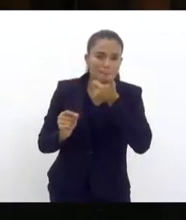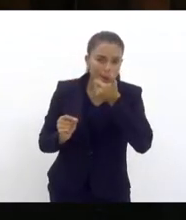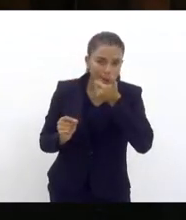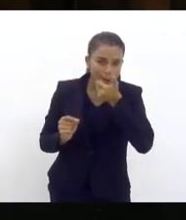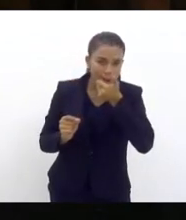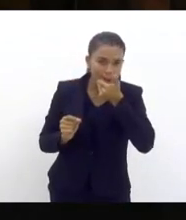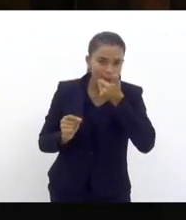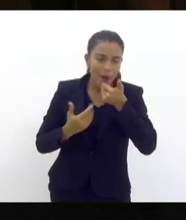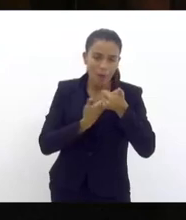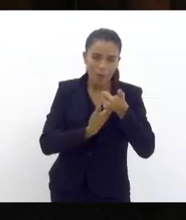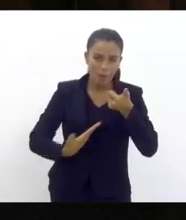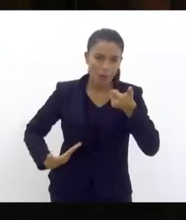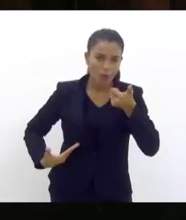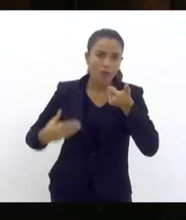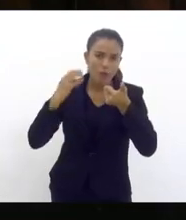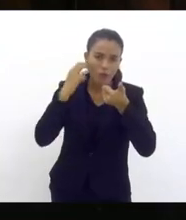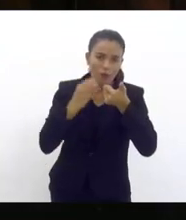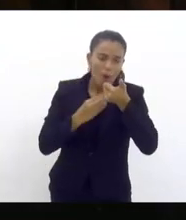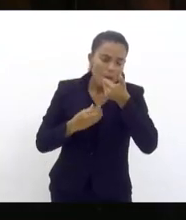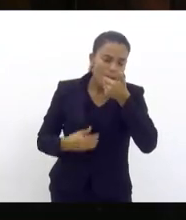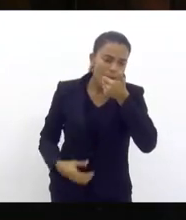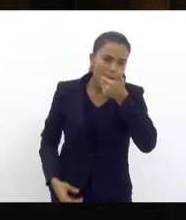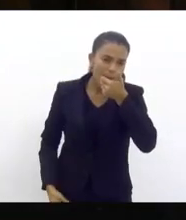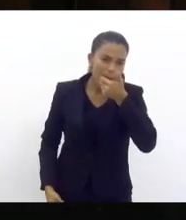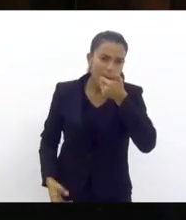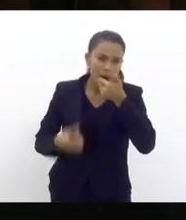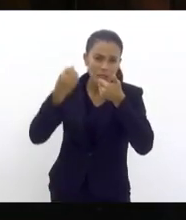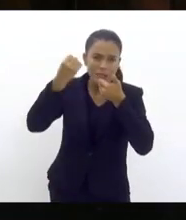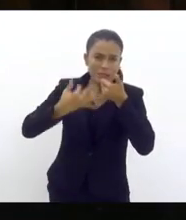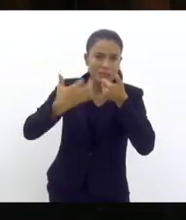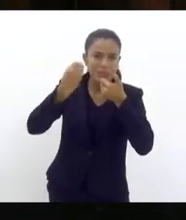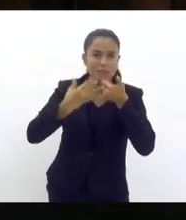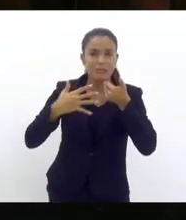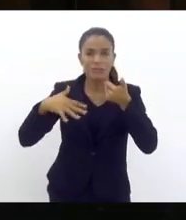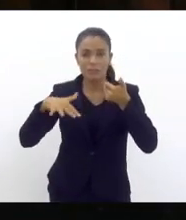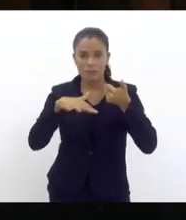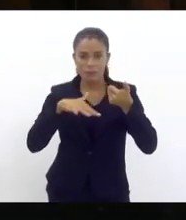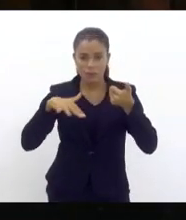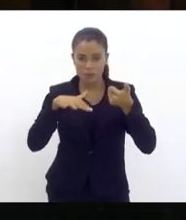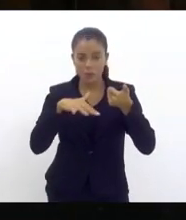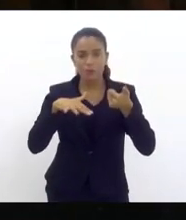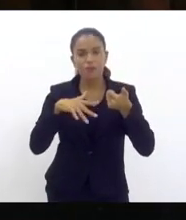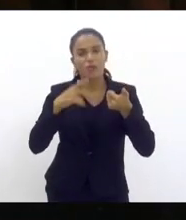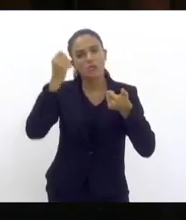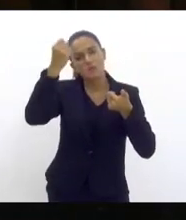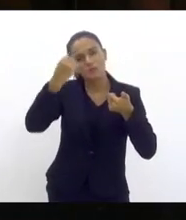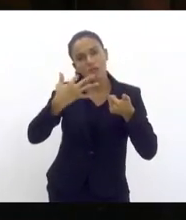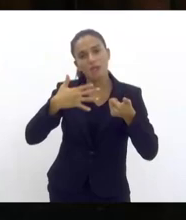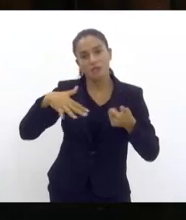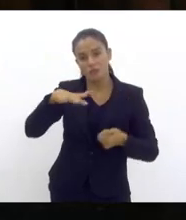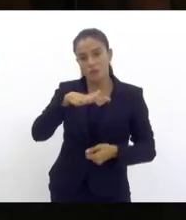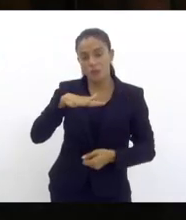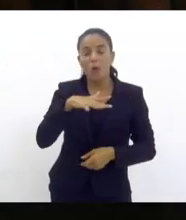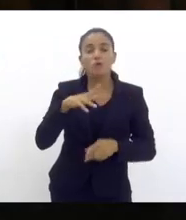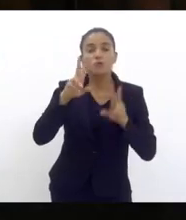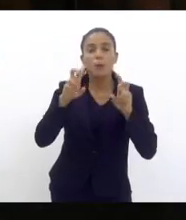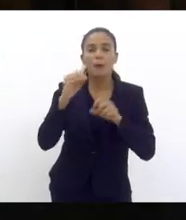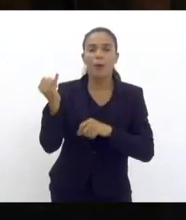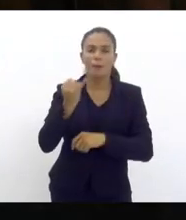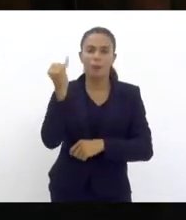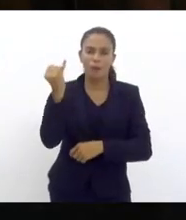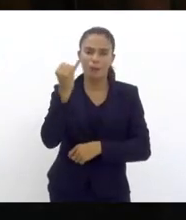governador, continuando a explicar aquela situação e falando para o governador da importância de